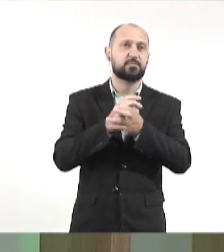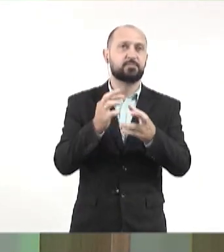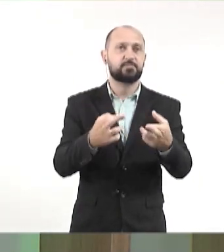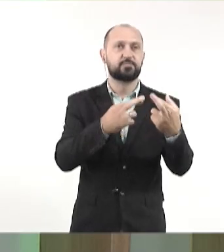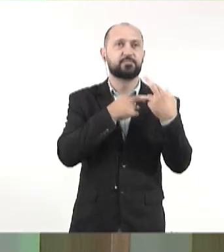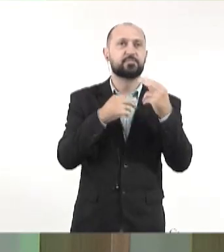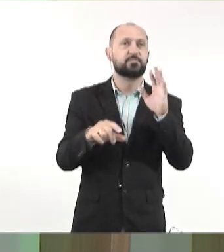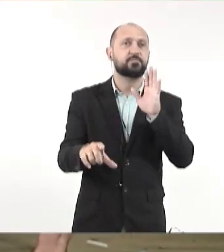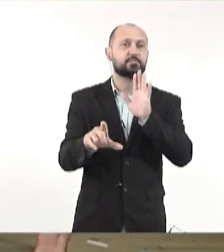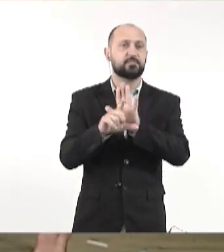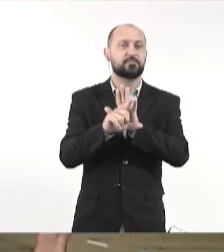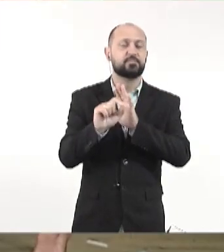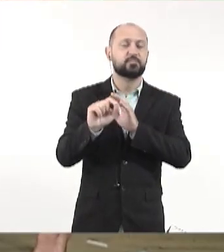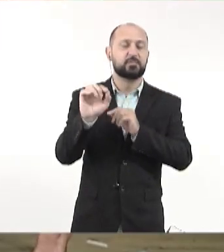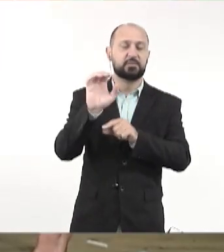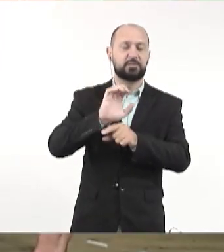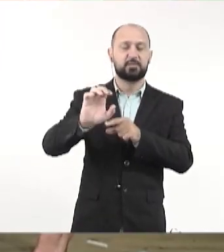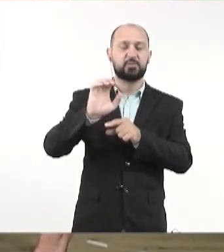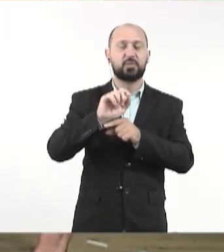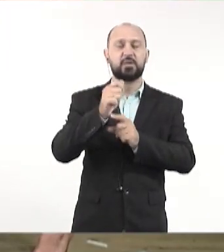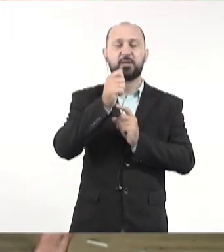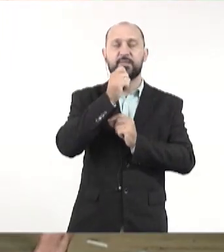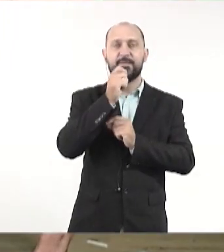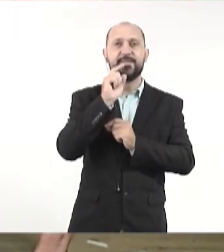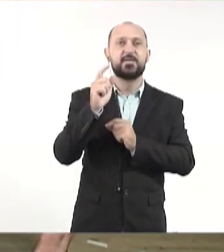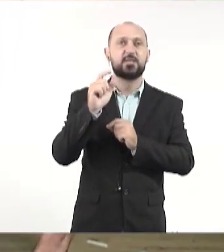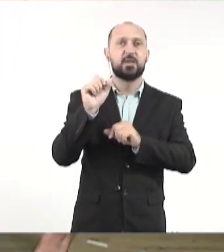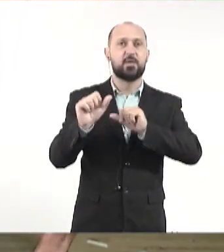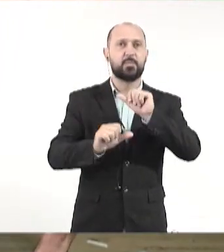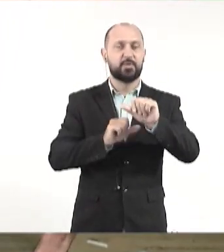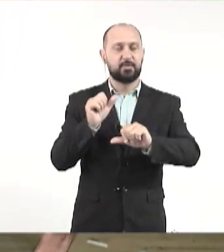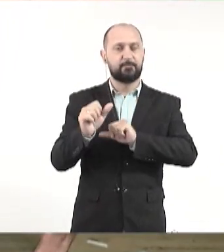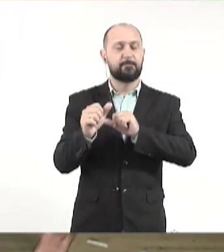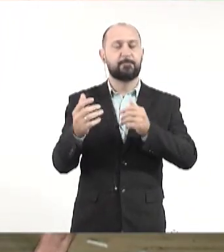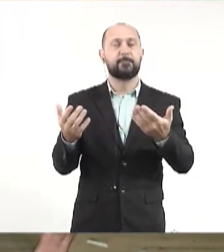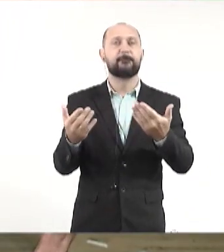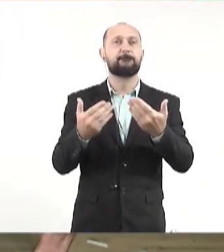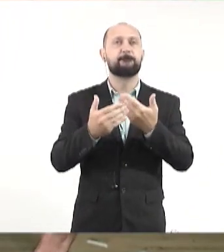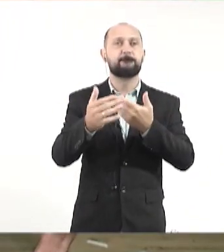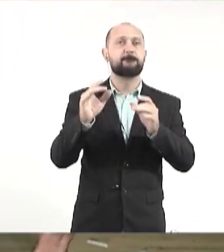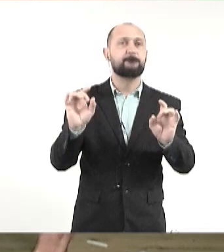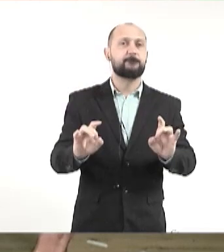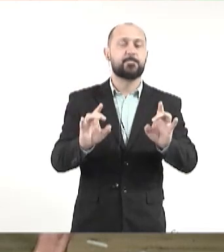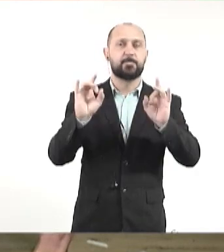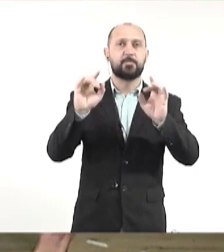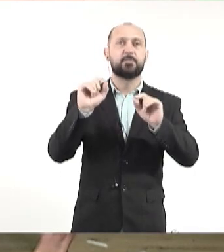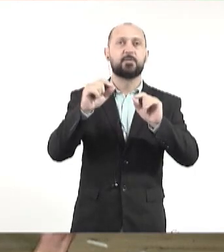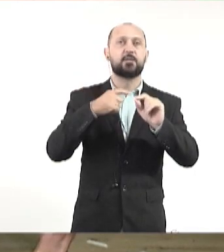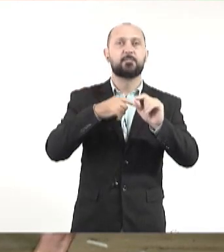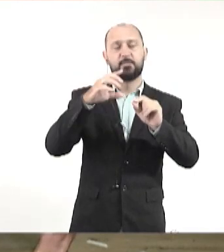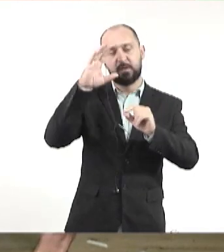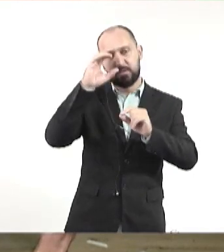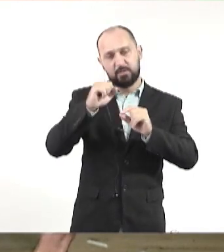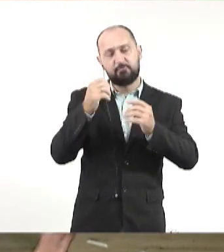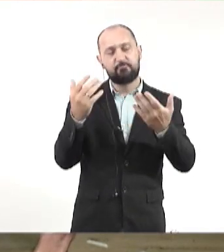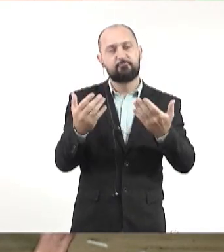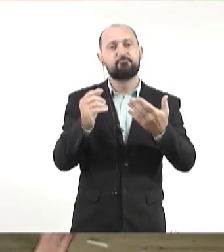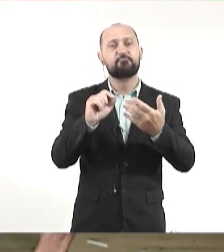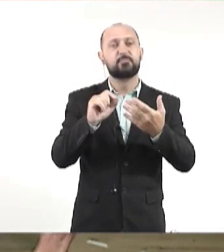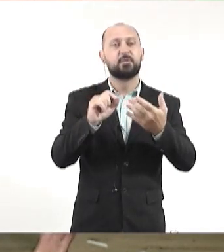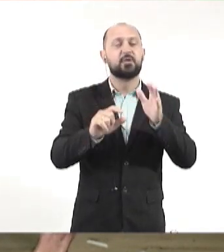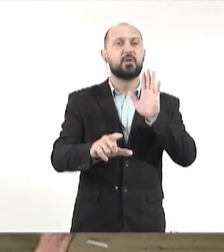competência legislativa estadual, ainda que alterada, e especialmente temos defendido